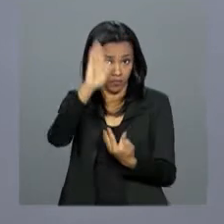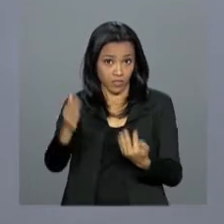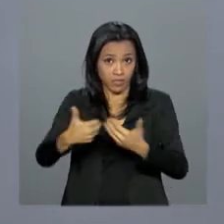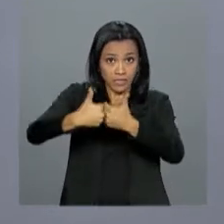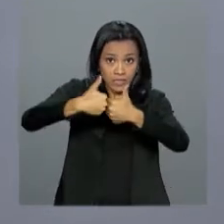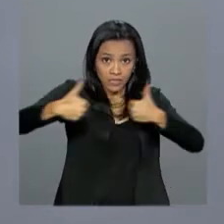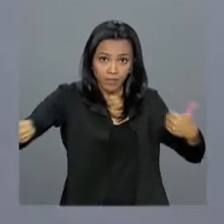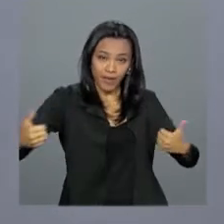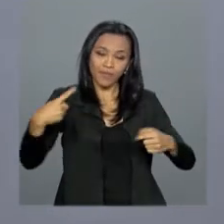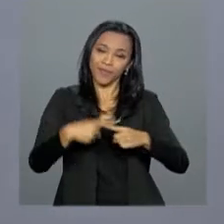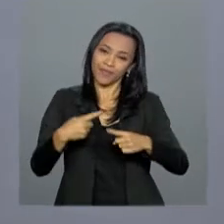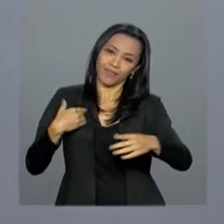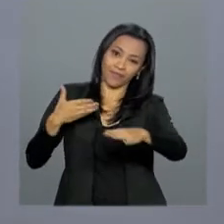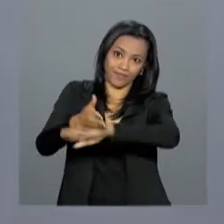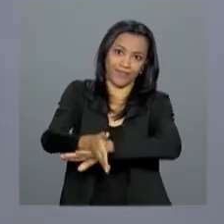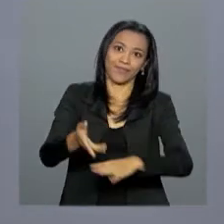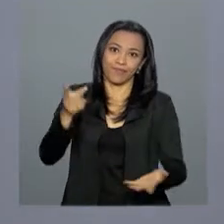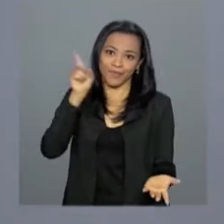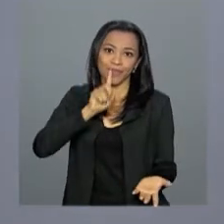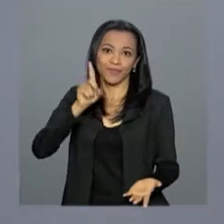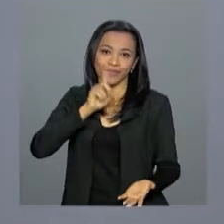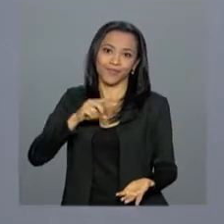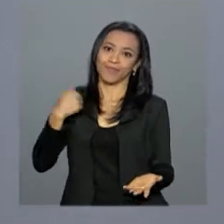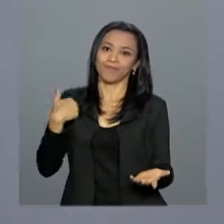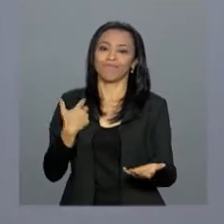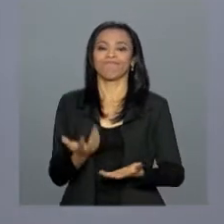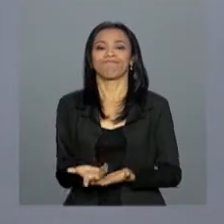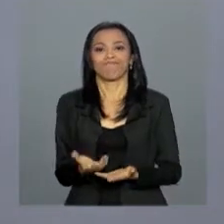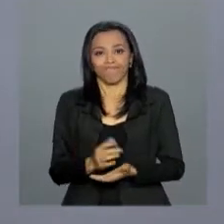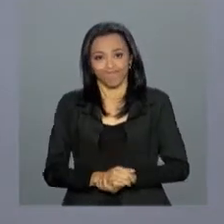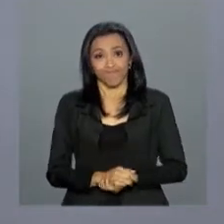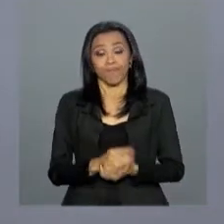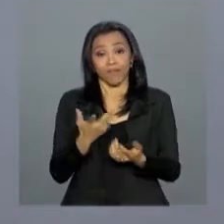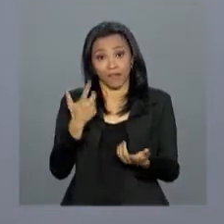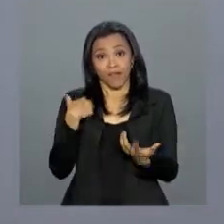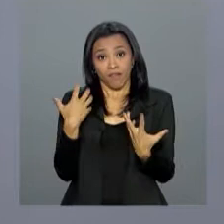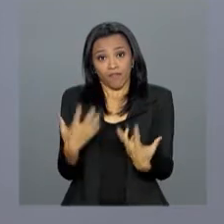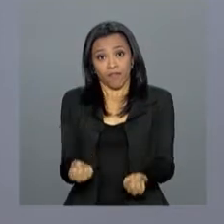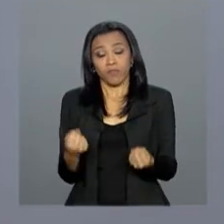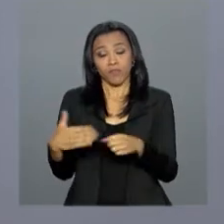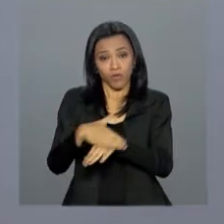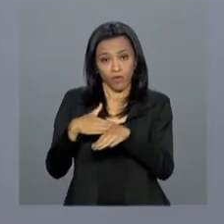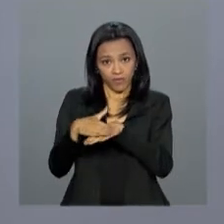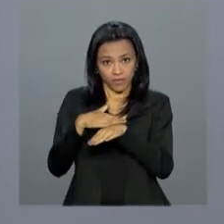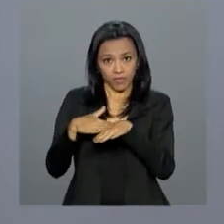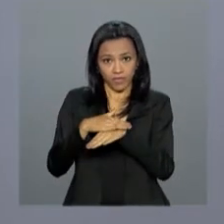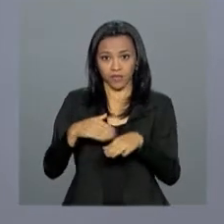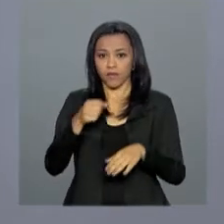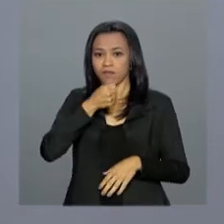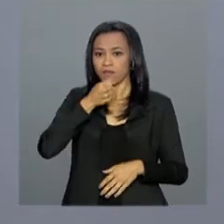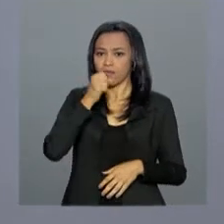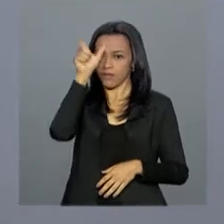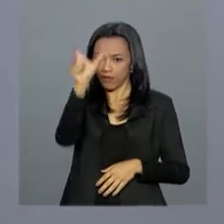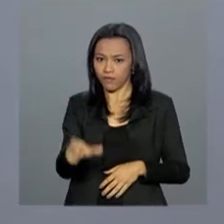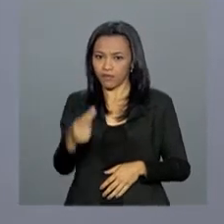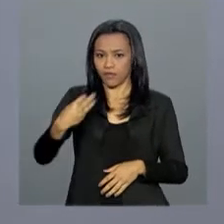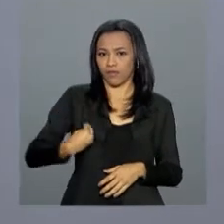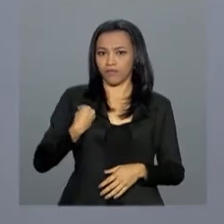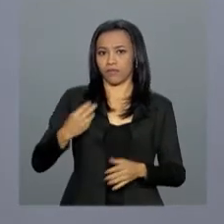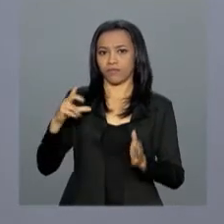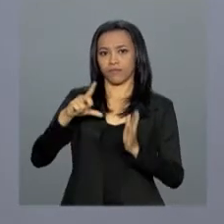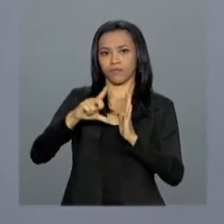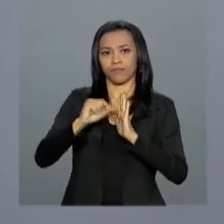entrar ilegalmente no país. Vamos então conversar sobre esse assunto com o repórter Ney Pereira, que está no Palácio do Planalto. Ney, boa tarde.